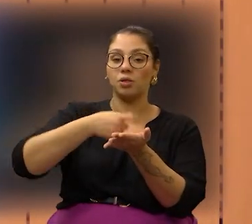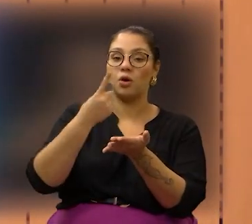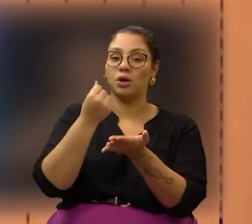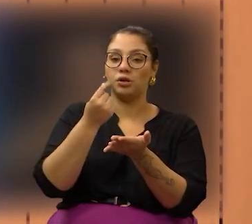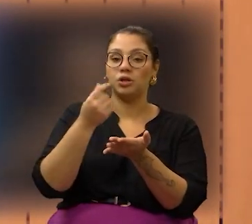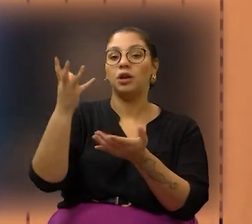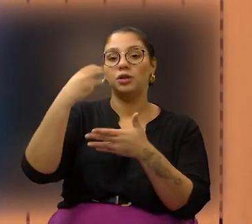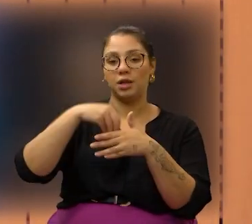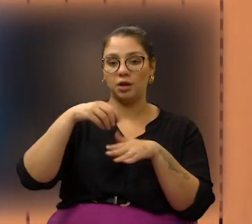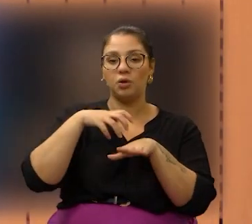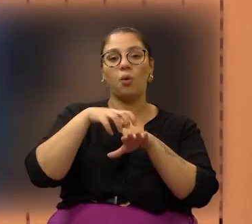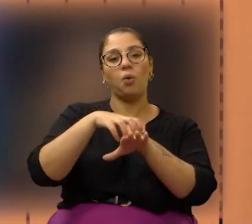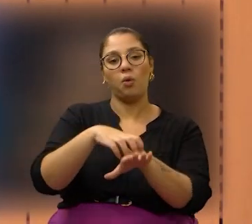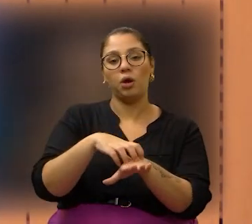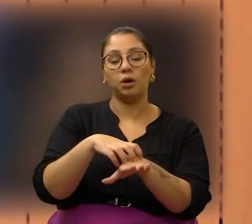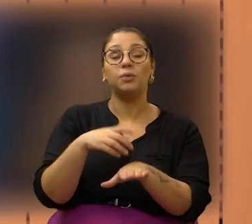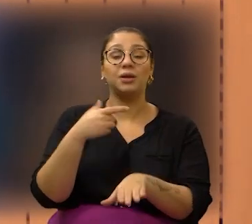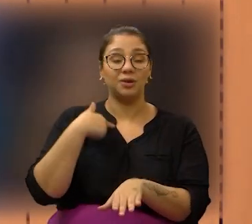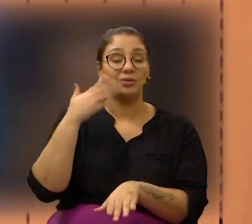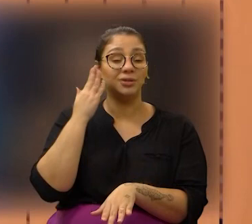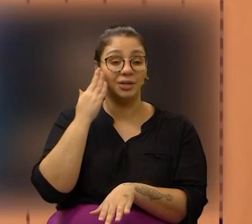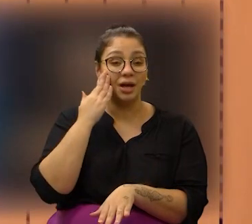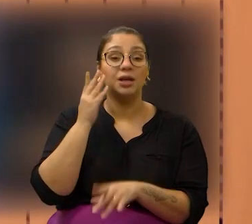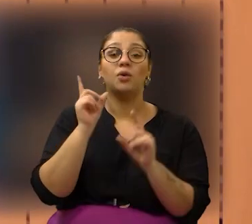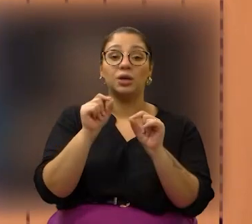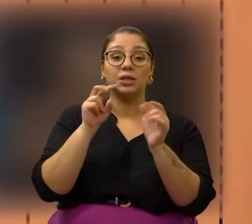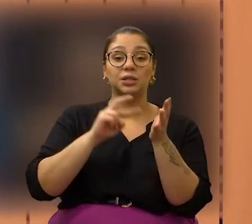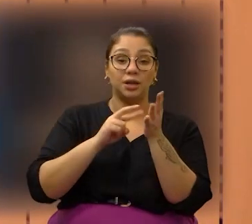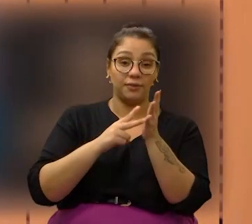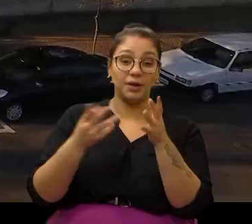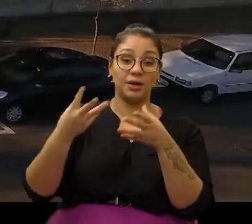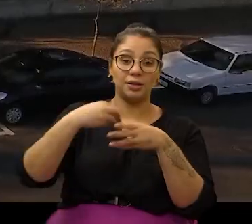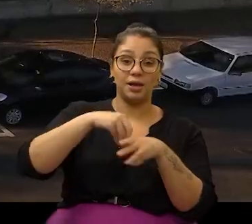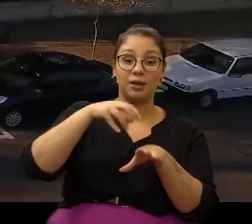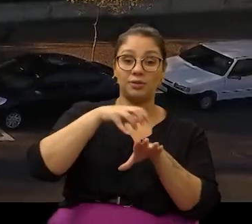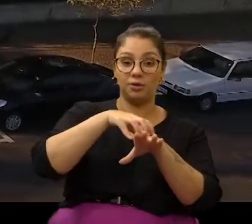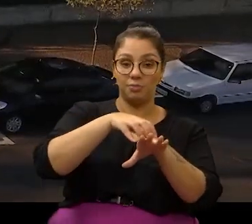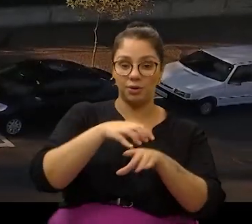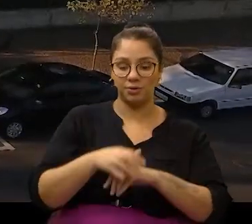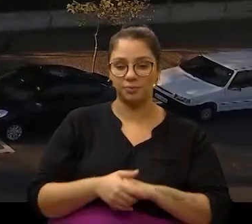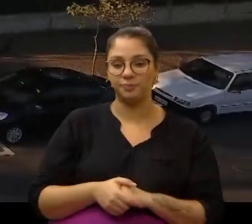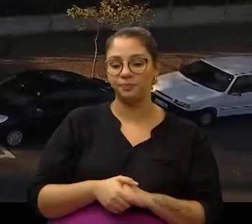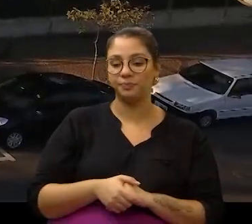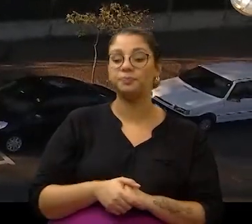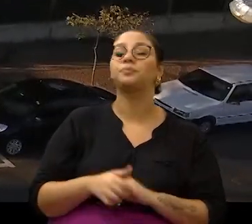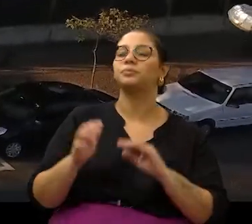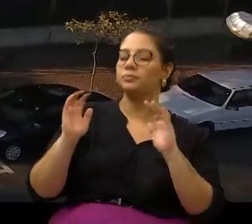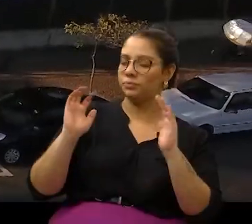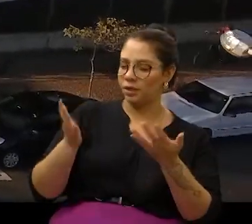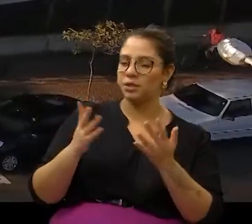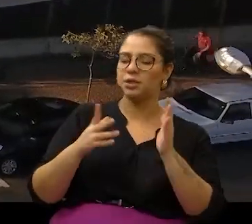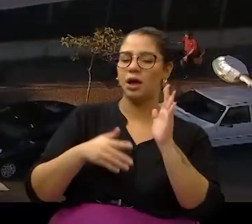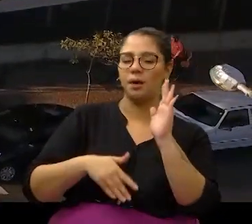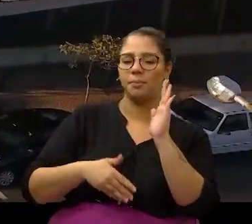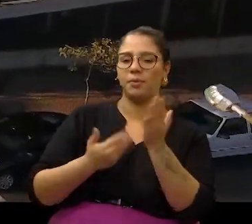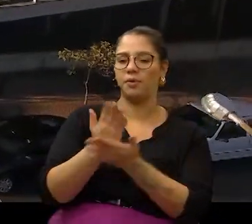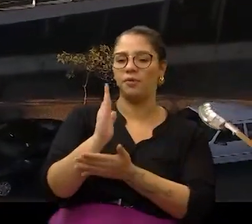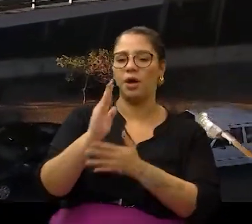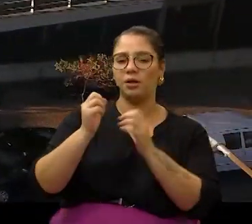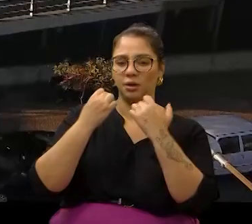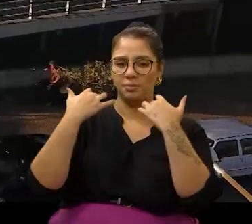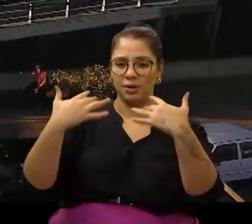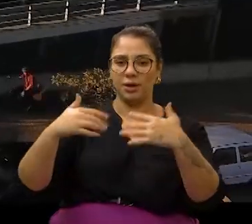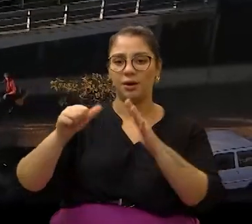Carlos Camelô e vereador Eduardo Magoga, de estar no transporte. A proposta, que já foi aprovada pelo plenário em primeira